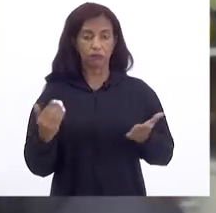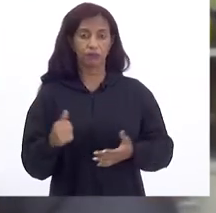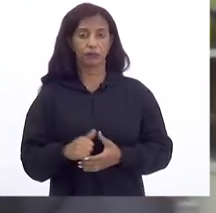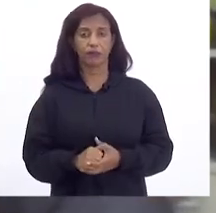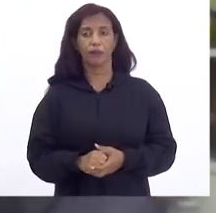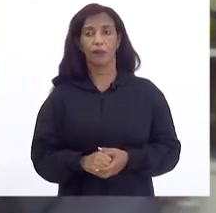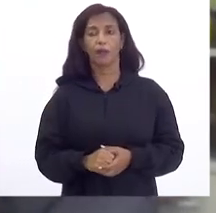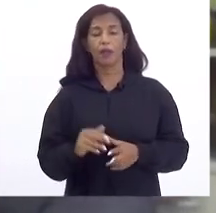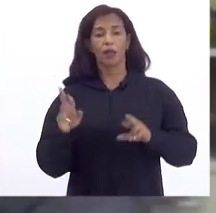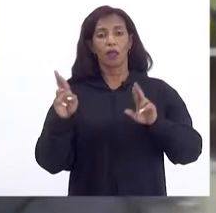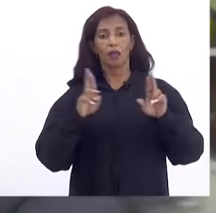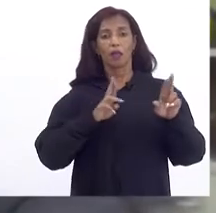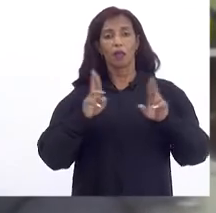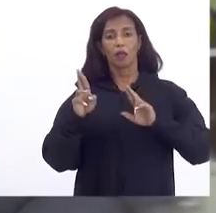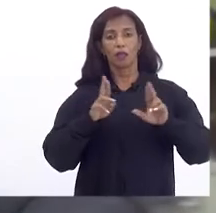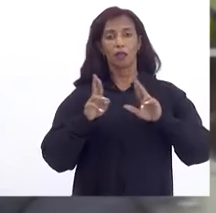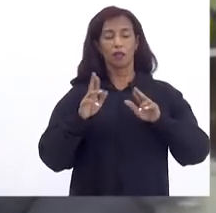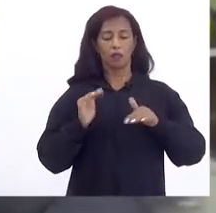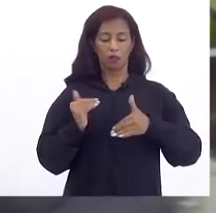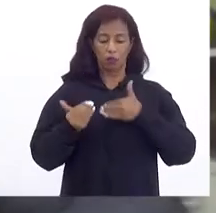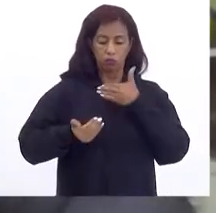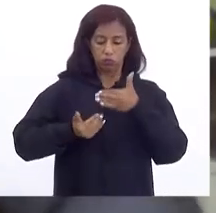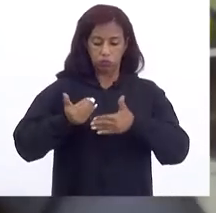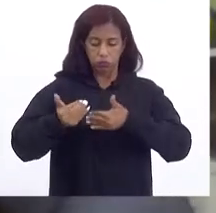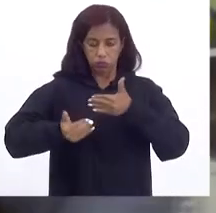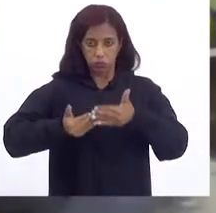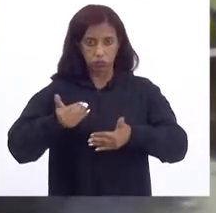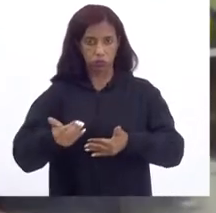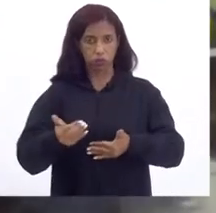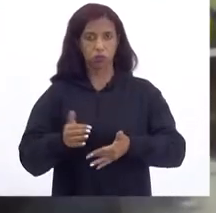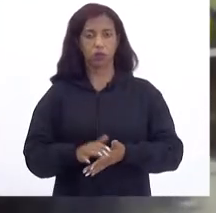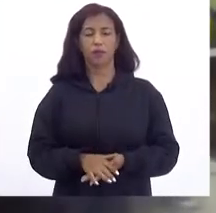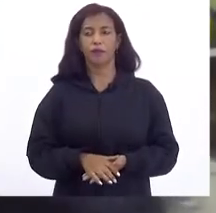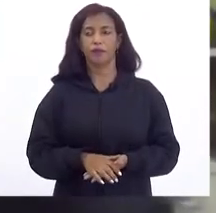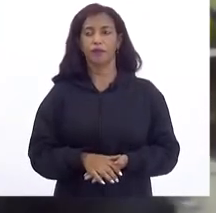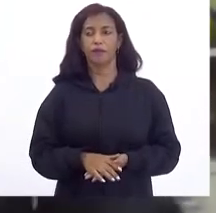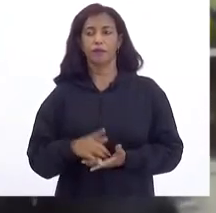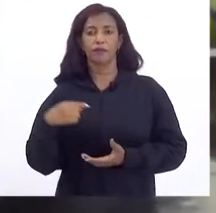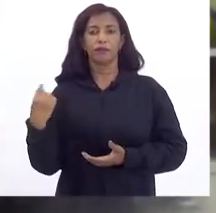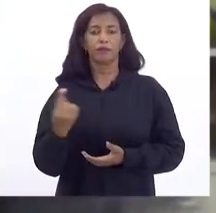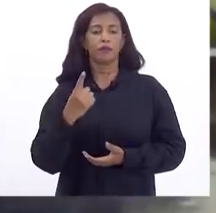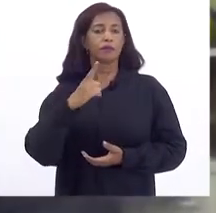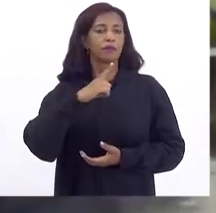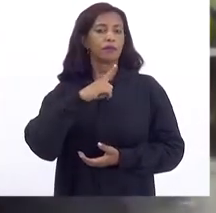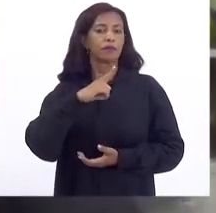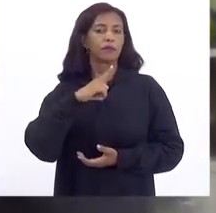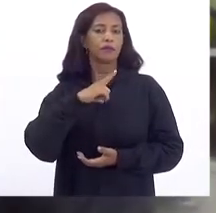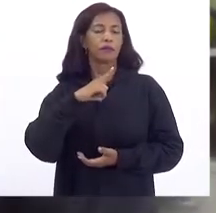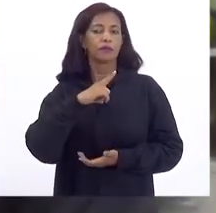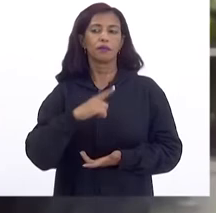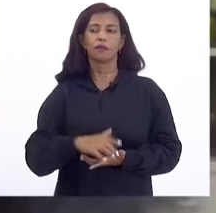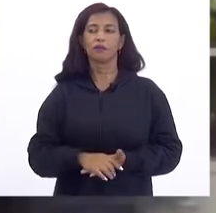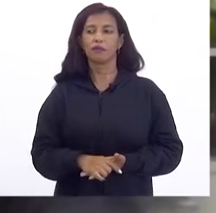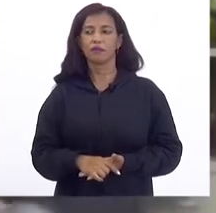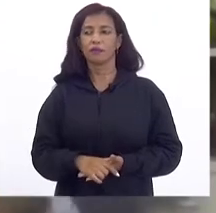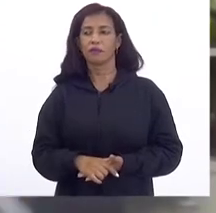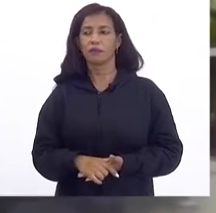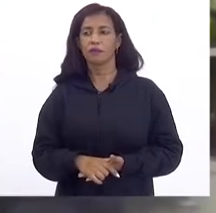relação Ao andamento Da máquina A gente está A gente está